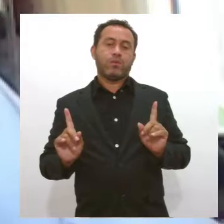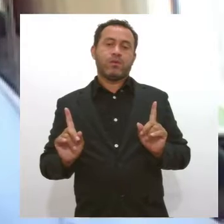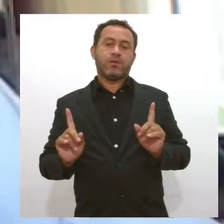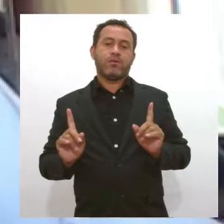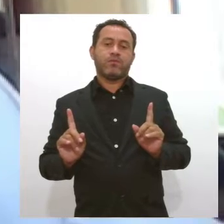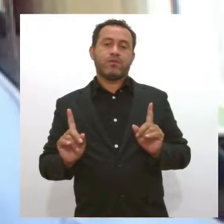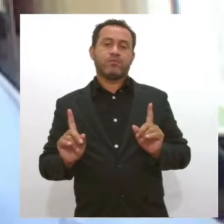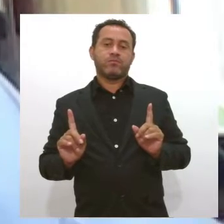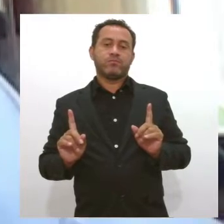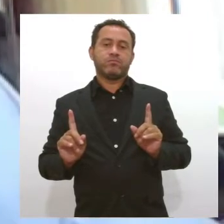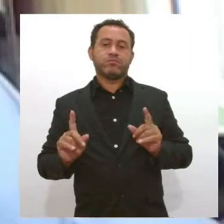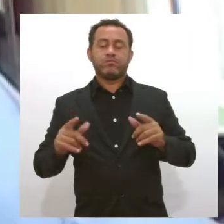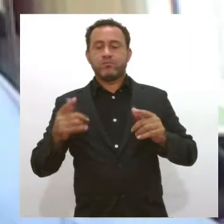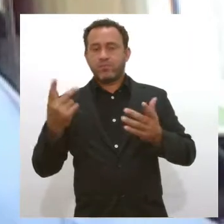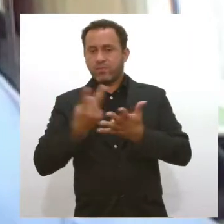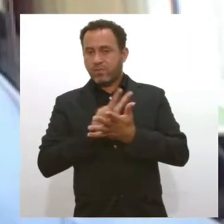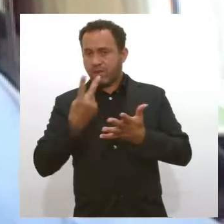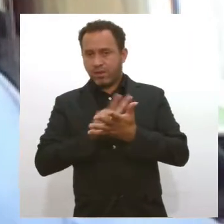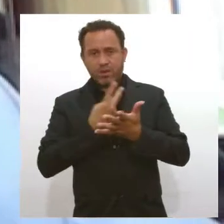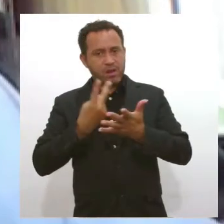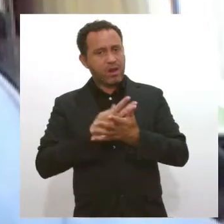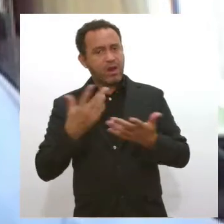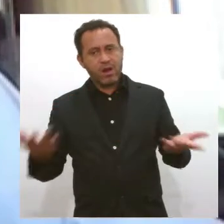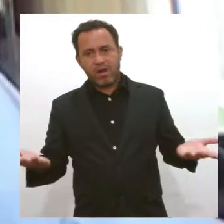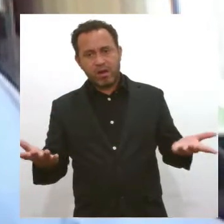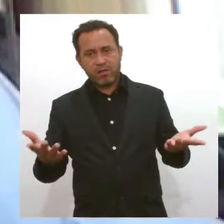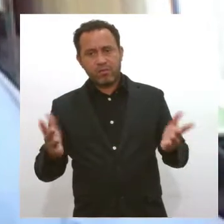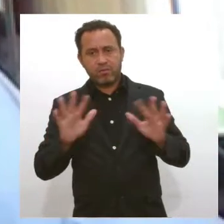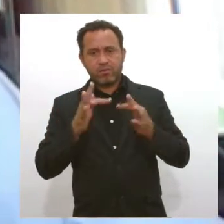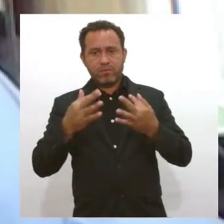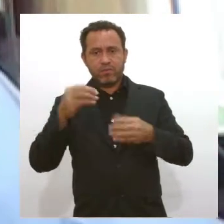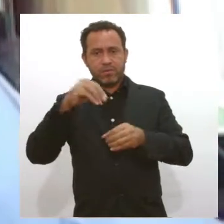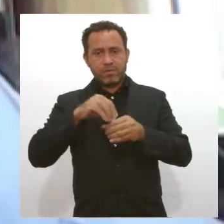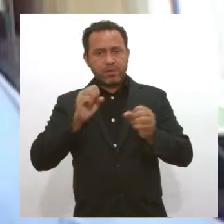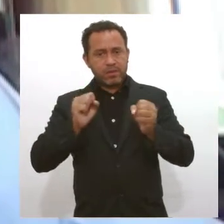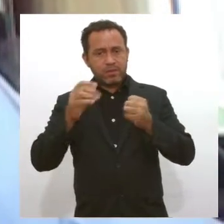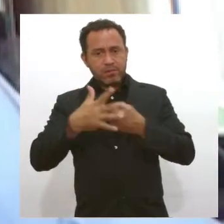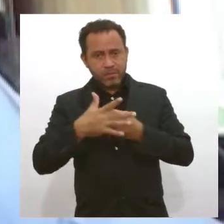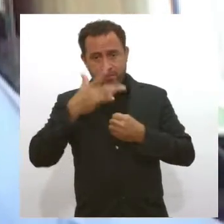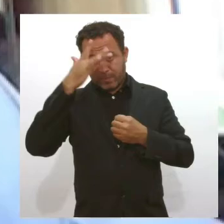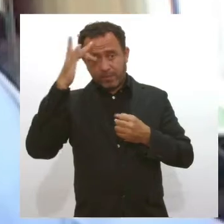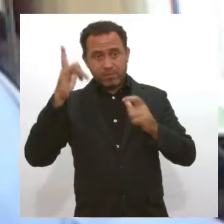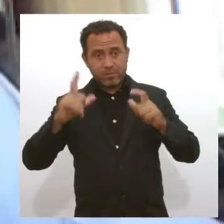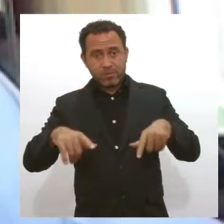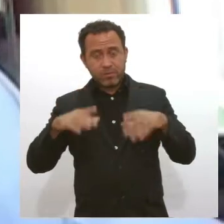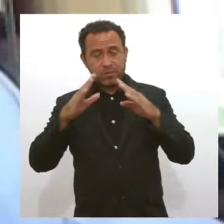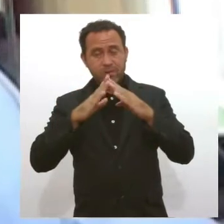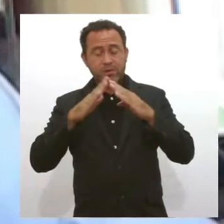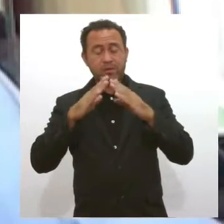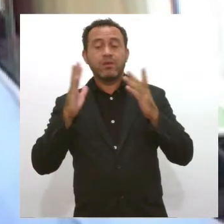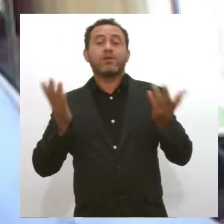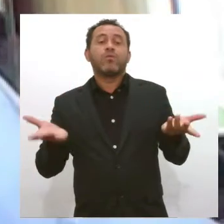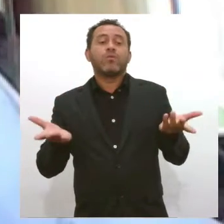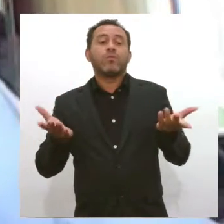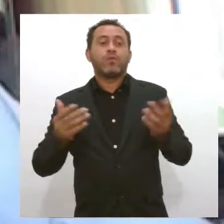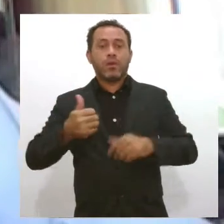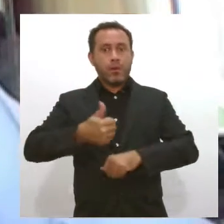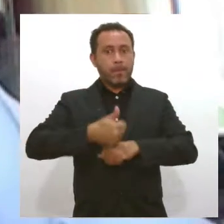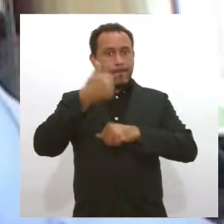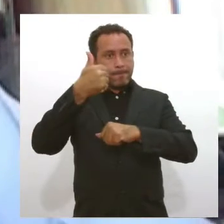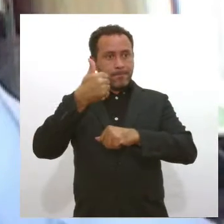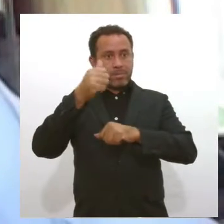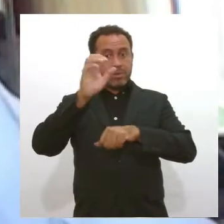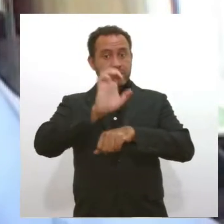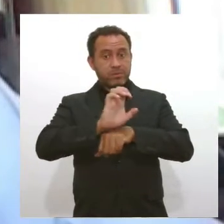Inadmissível, que é esse período que nós estamos vivendo. De Covid, em que Sergipe alcança o primeiro lugar